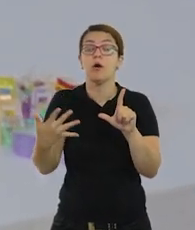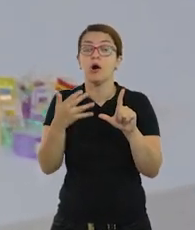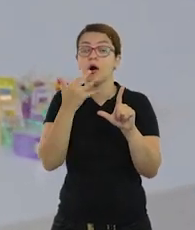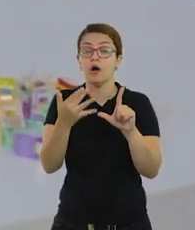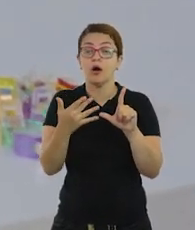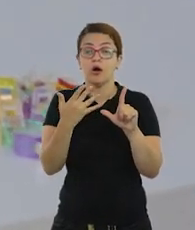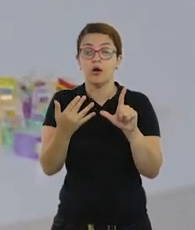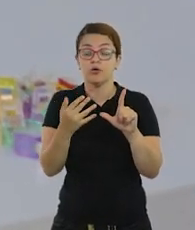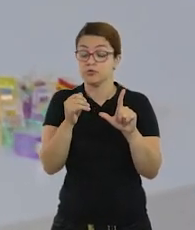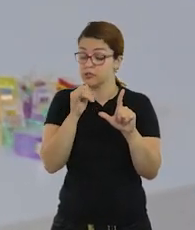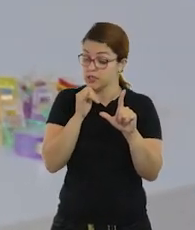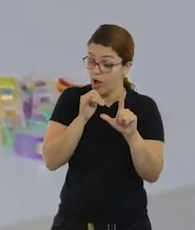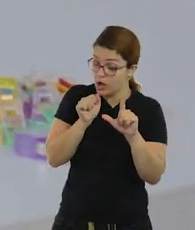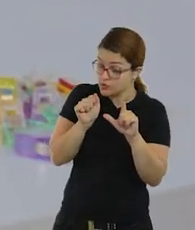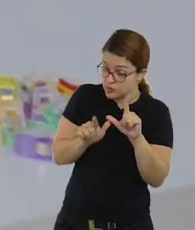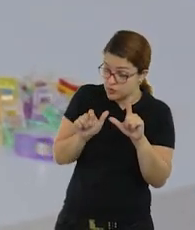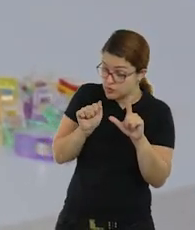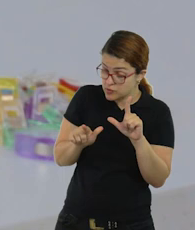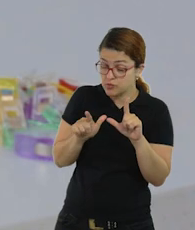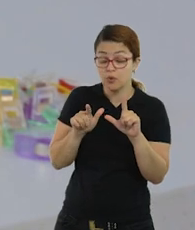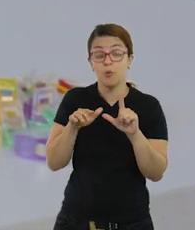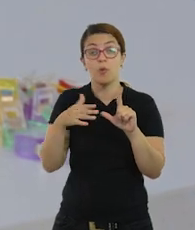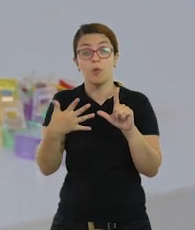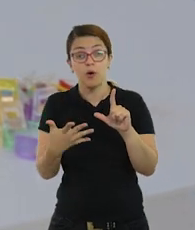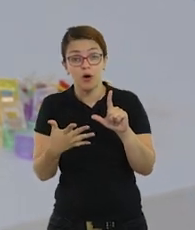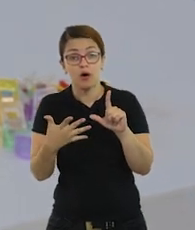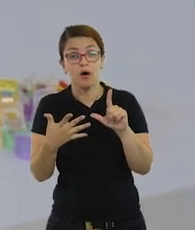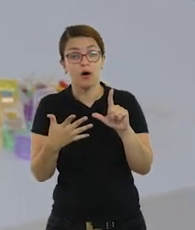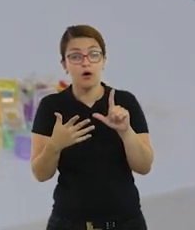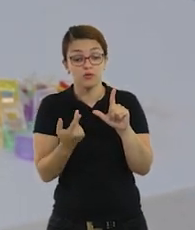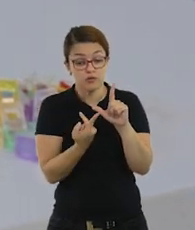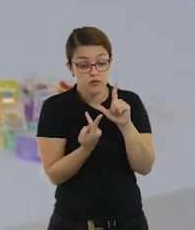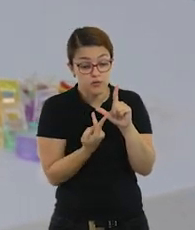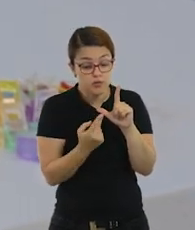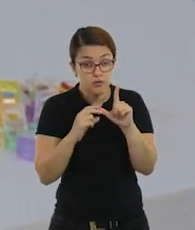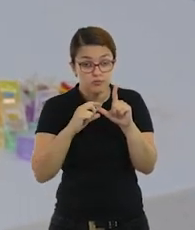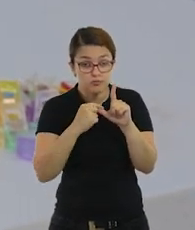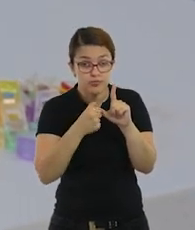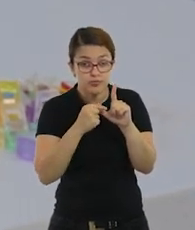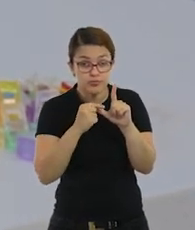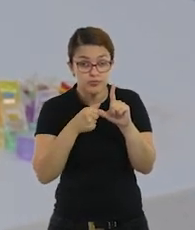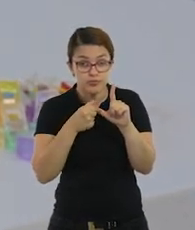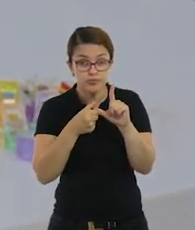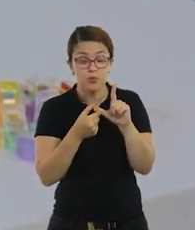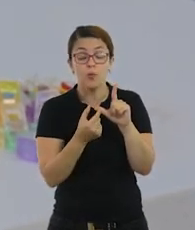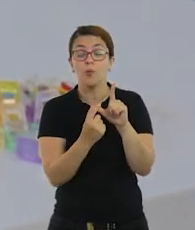do número cinco? Azul. E a cor da segunda tampinha?